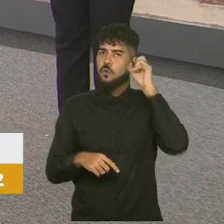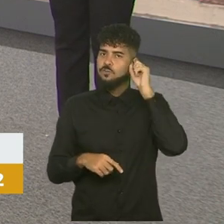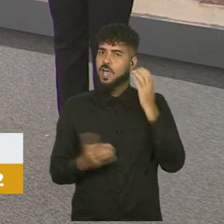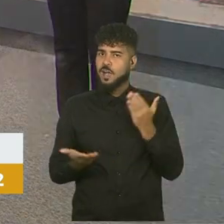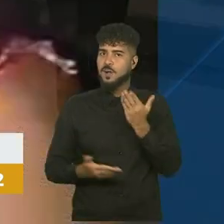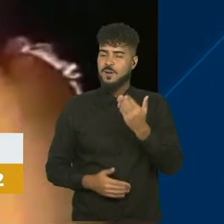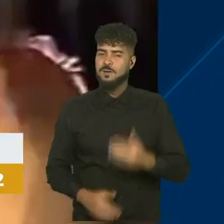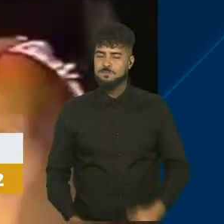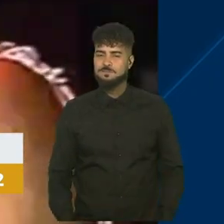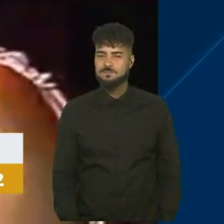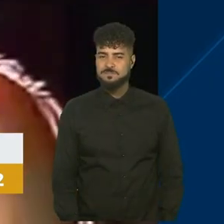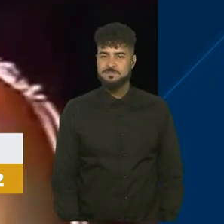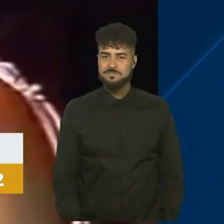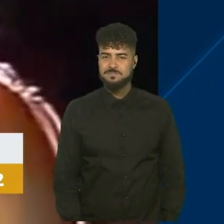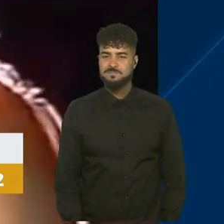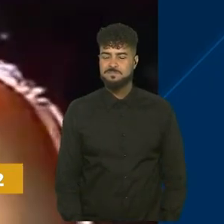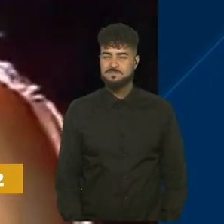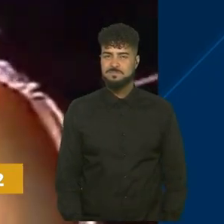agora.